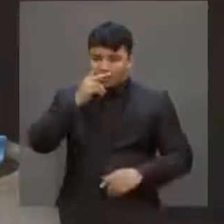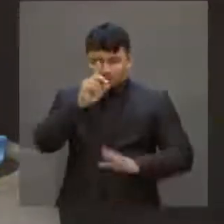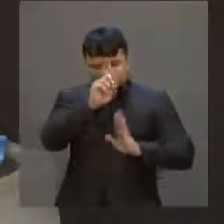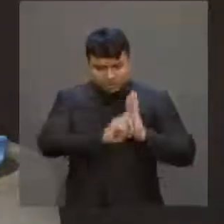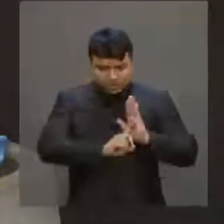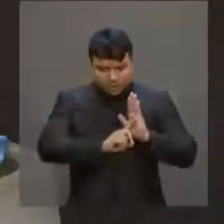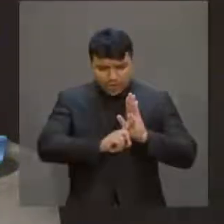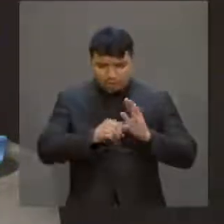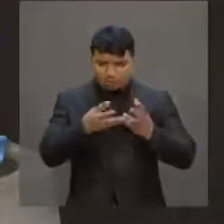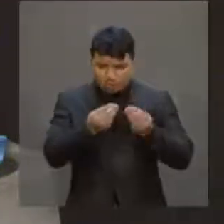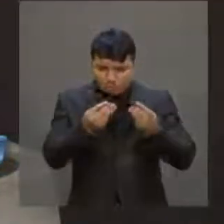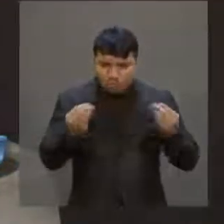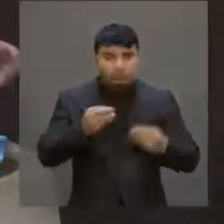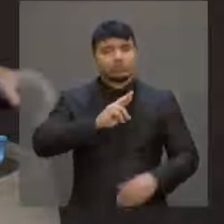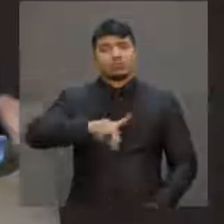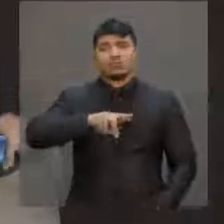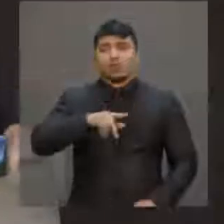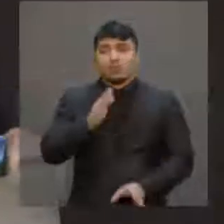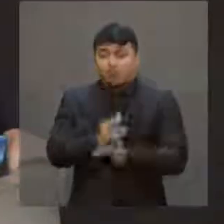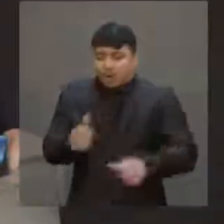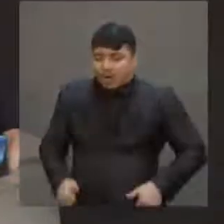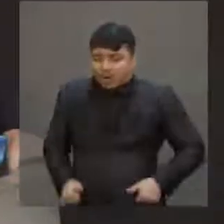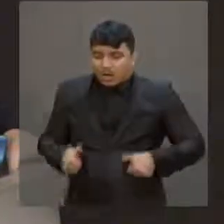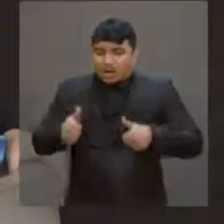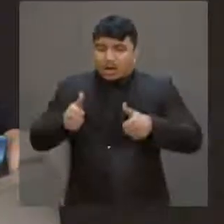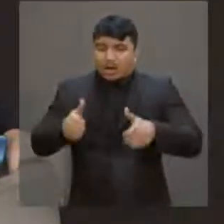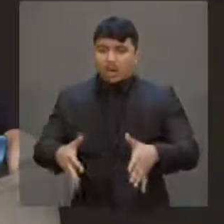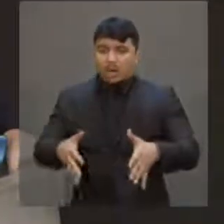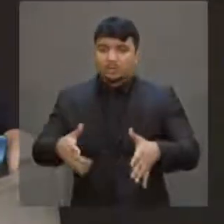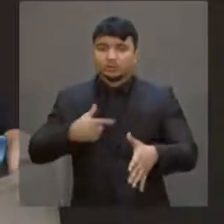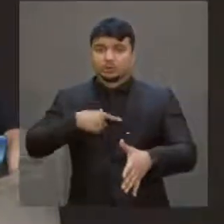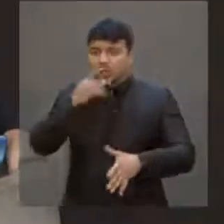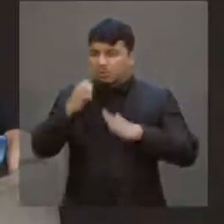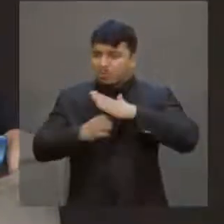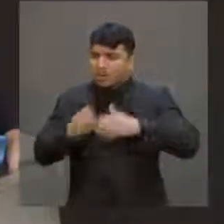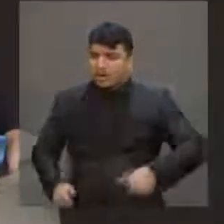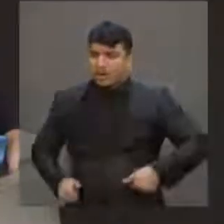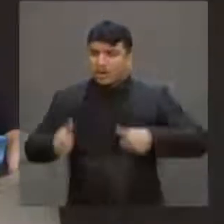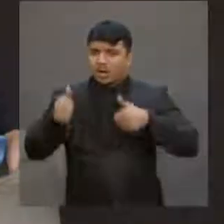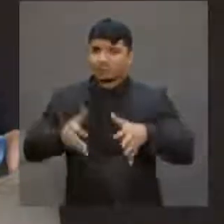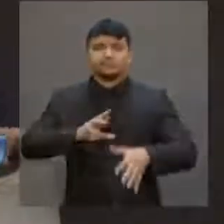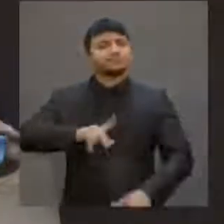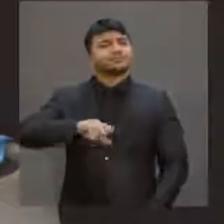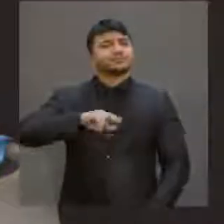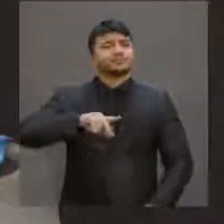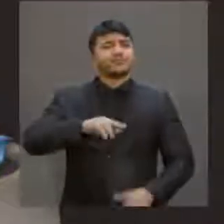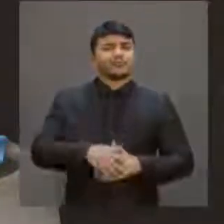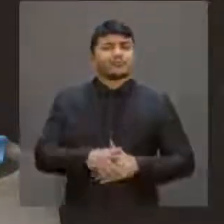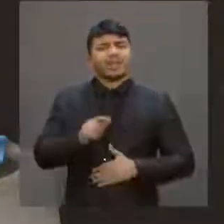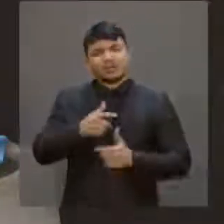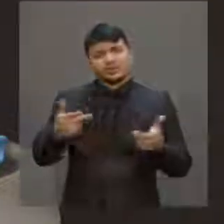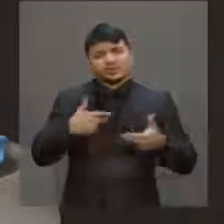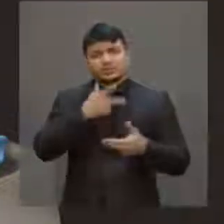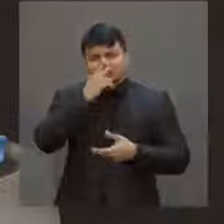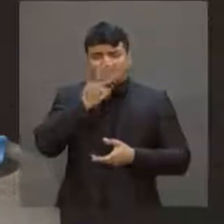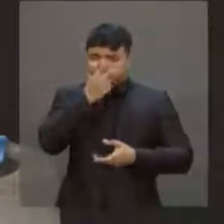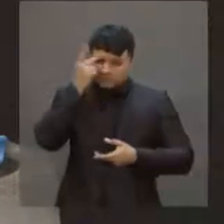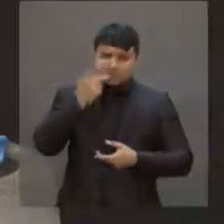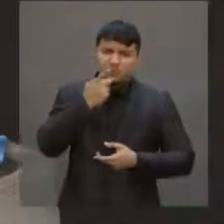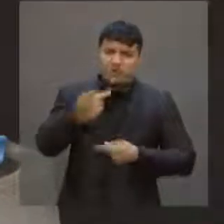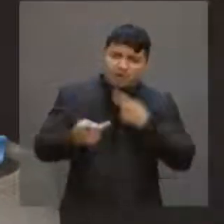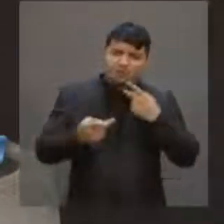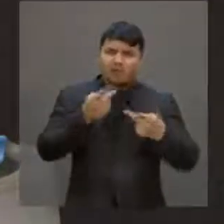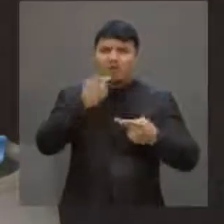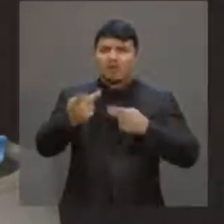mão de obra era causa de baixa competitividade ou baixa produtividade. Essa cantilena que vem